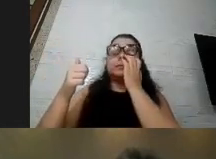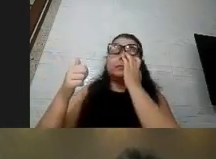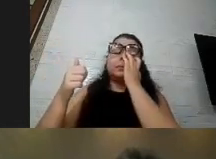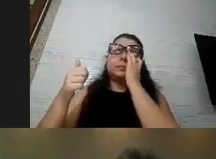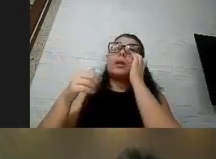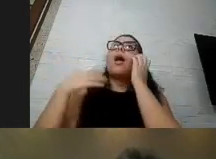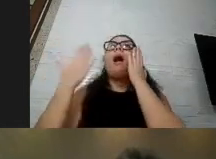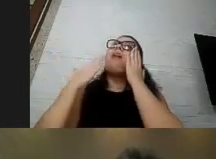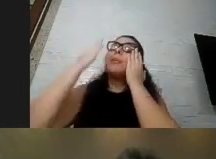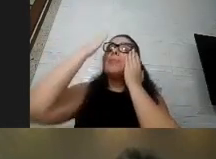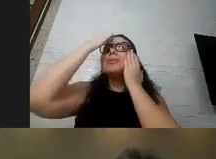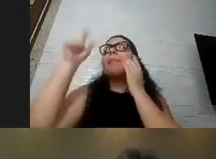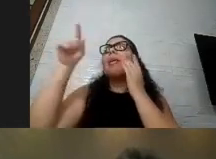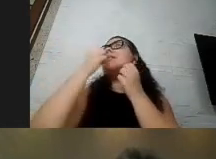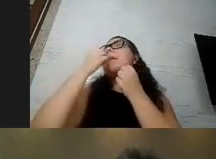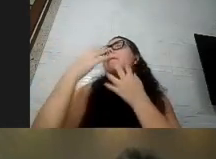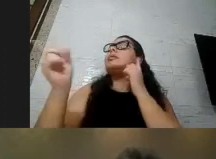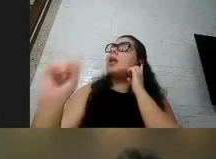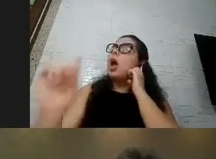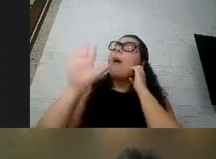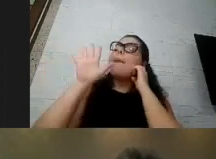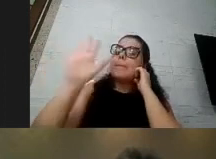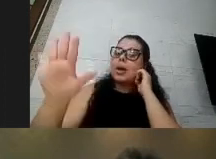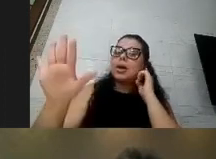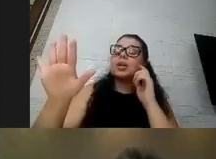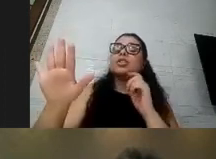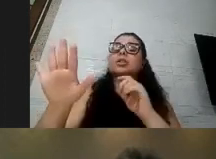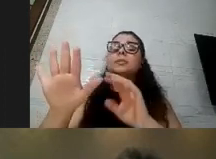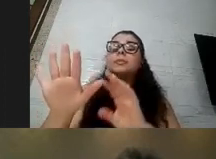ela está bem de saúde e não está contaminada a gente sabe que tem casos